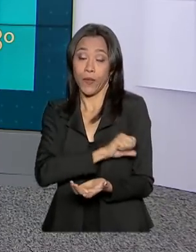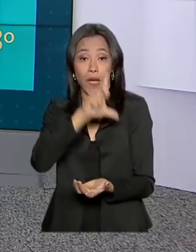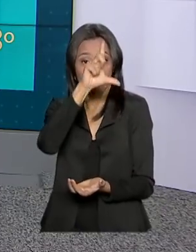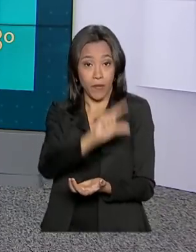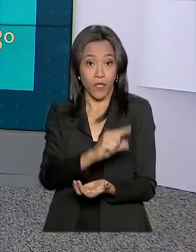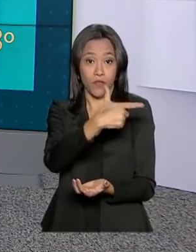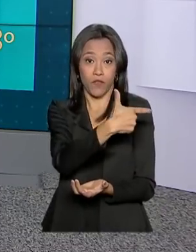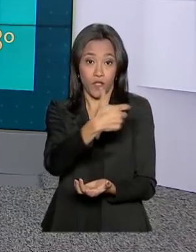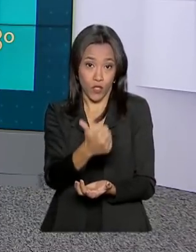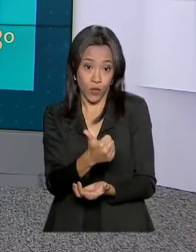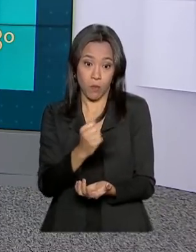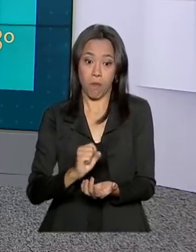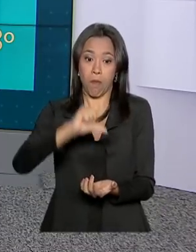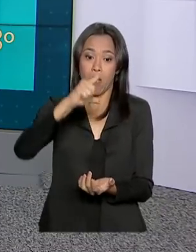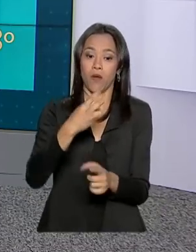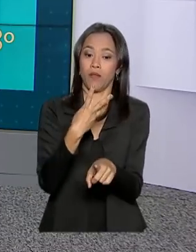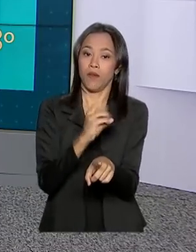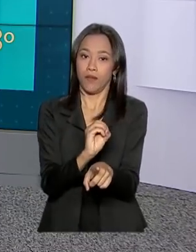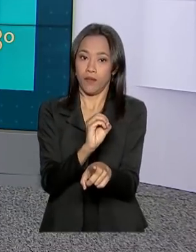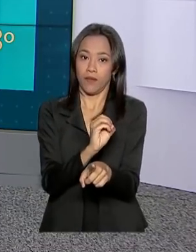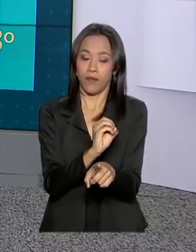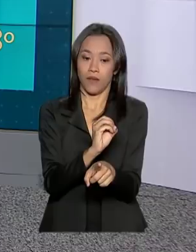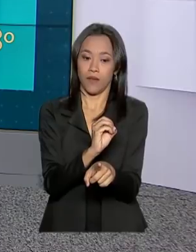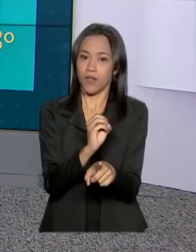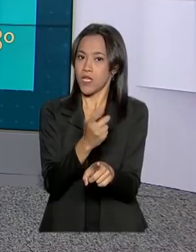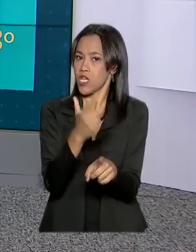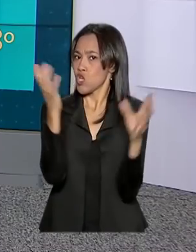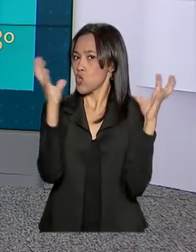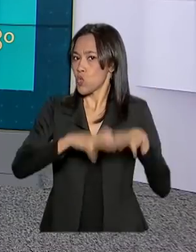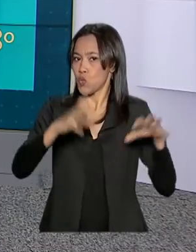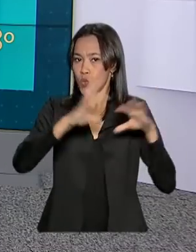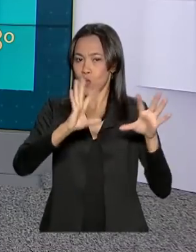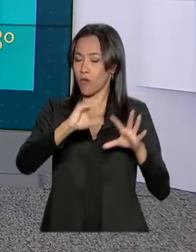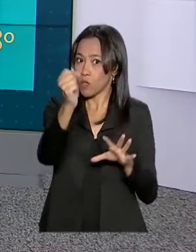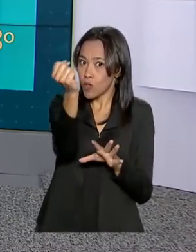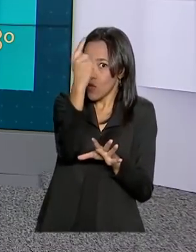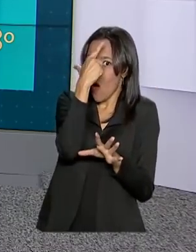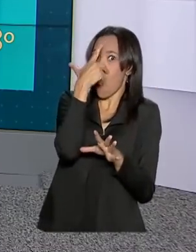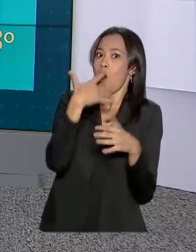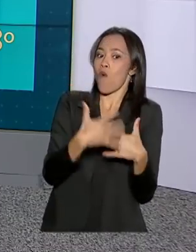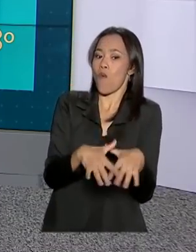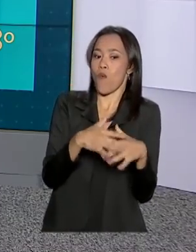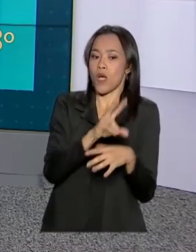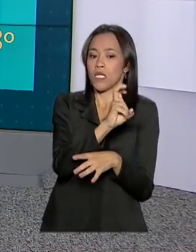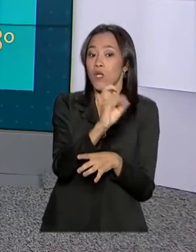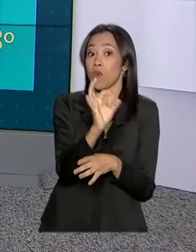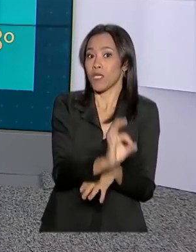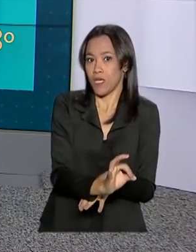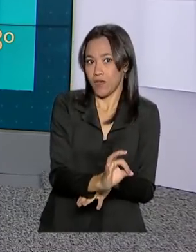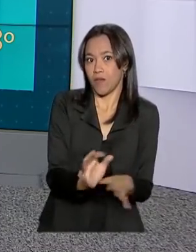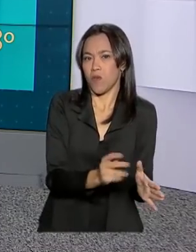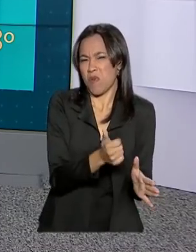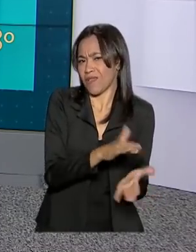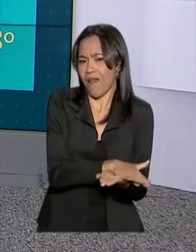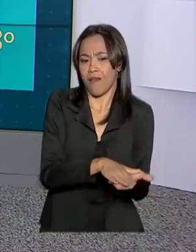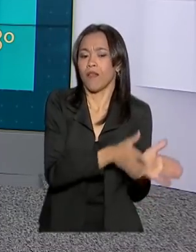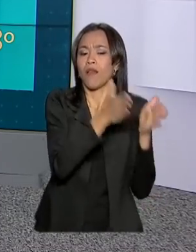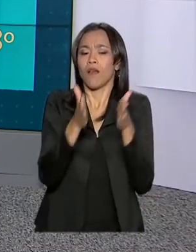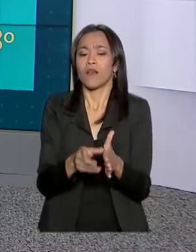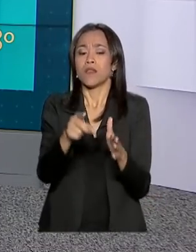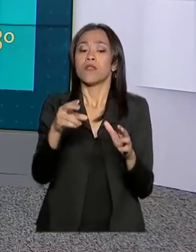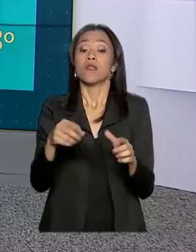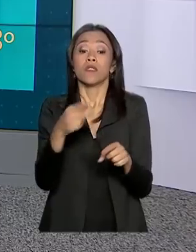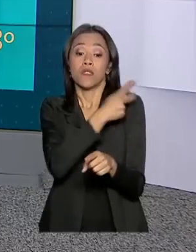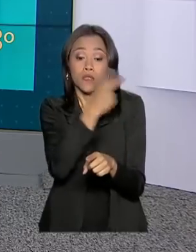mínima de 21, máxima de 30. Não vai ter chuva, bastante sol, 5% de chuva, é quase nada. São Paulo, 16 de